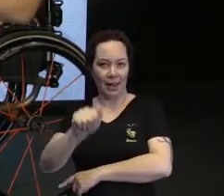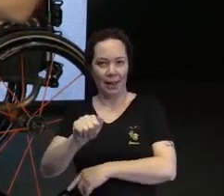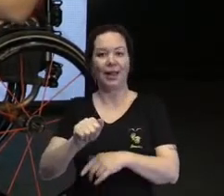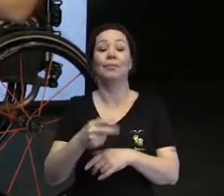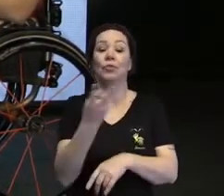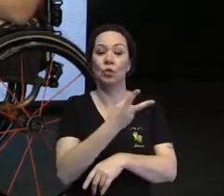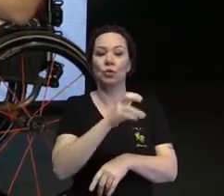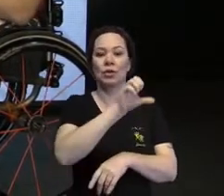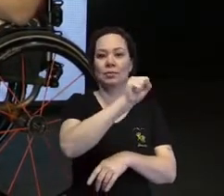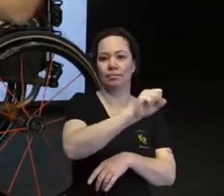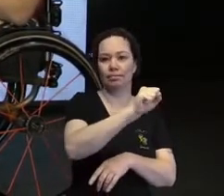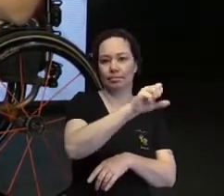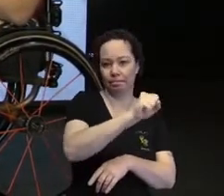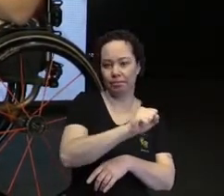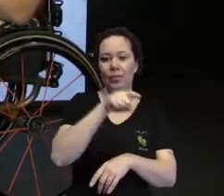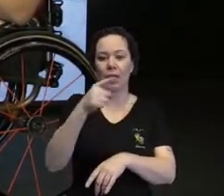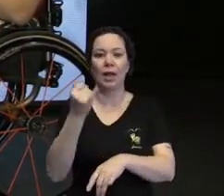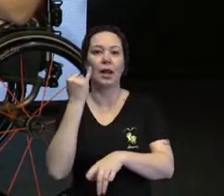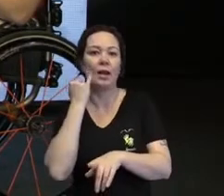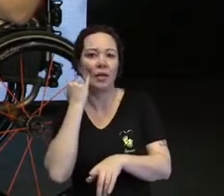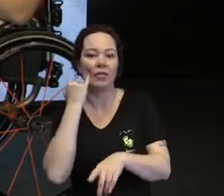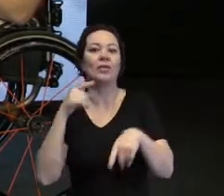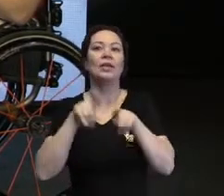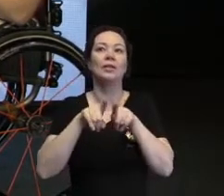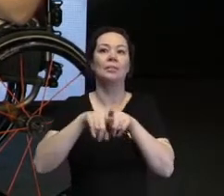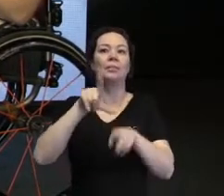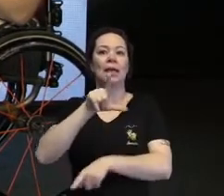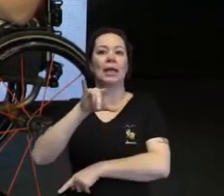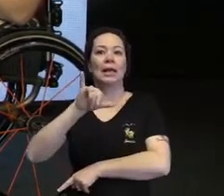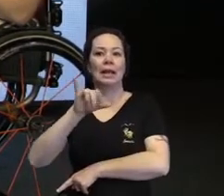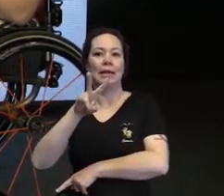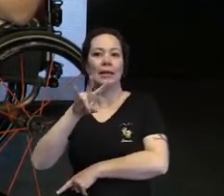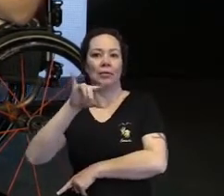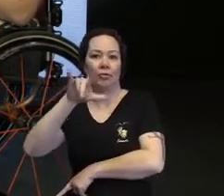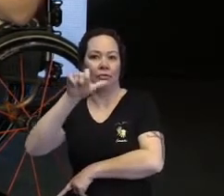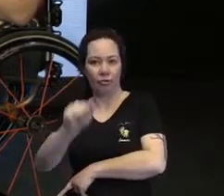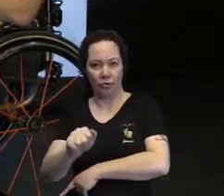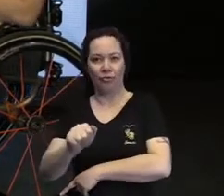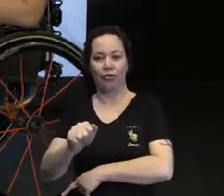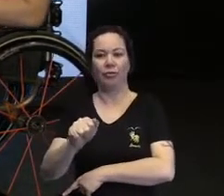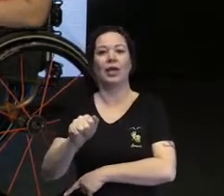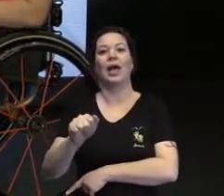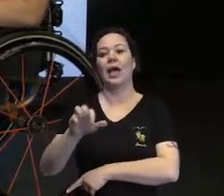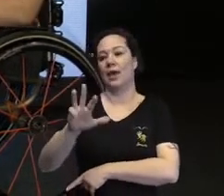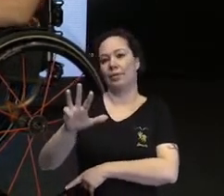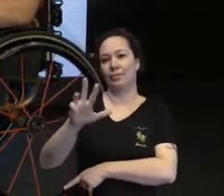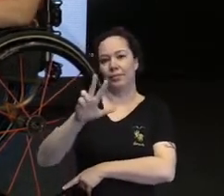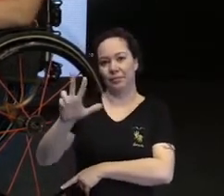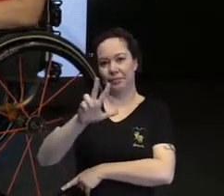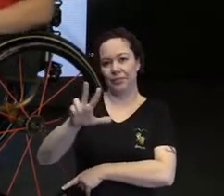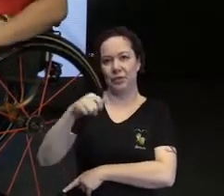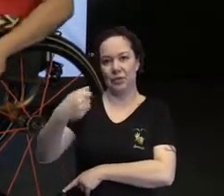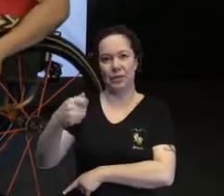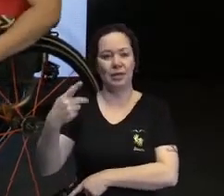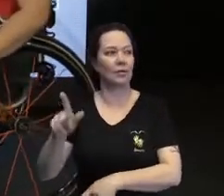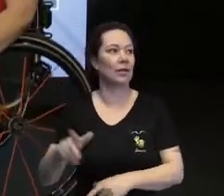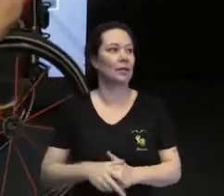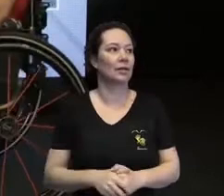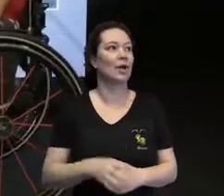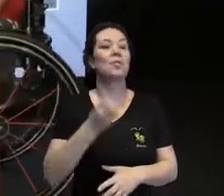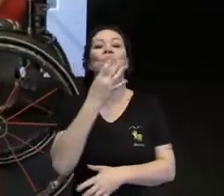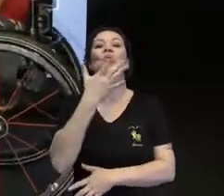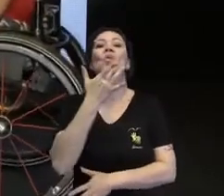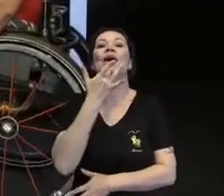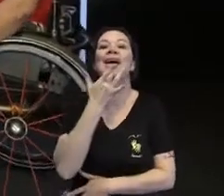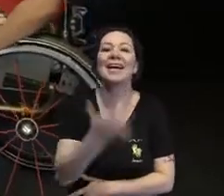nordestina arretada e que também é uma forte voz da inclusão aqui no Brasil. Boa tarde,